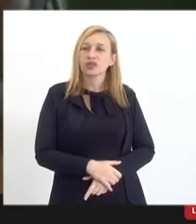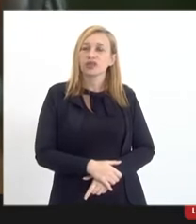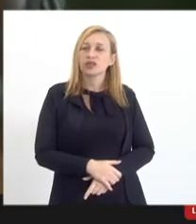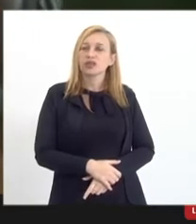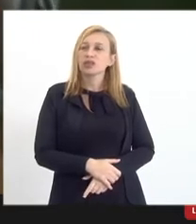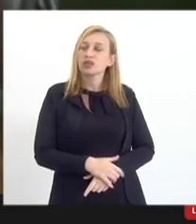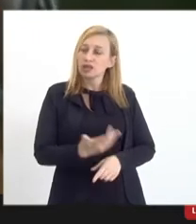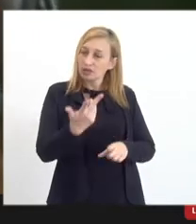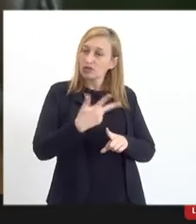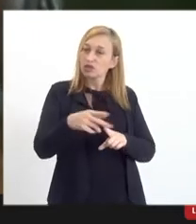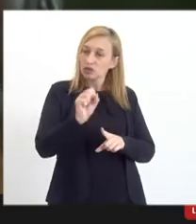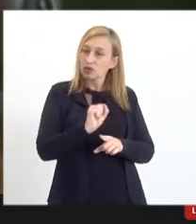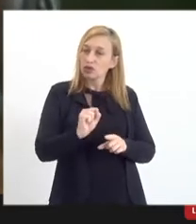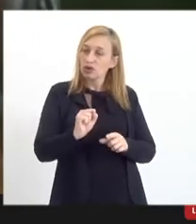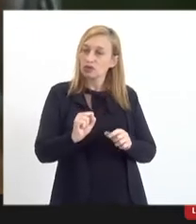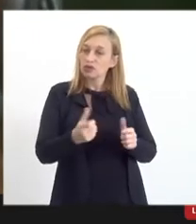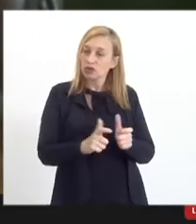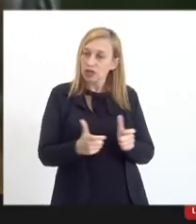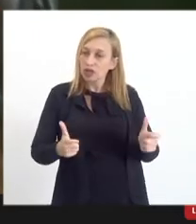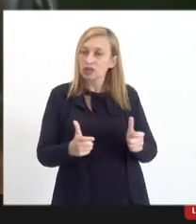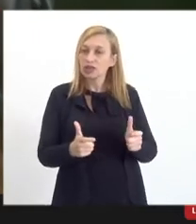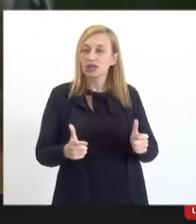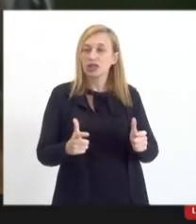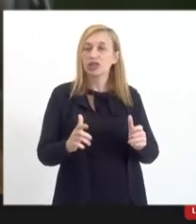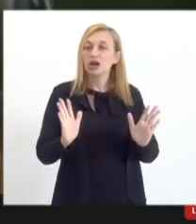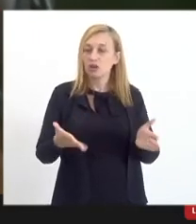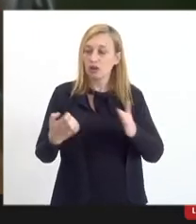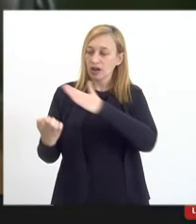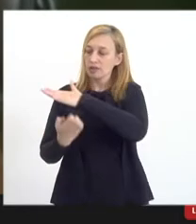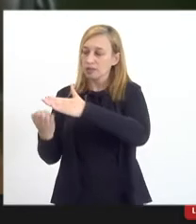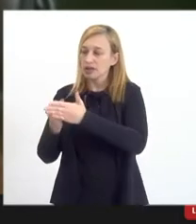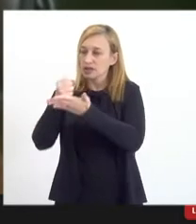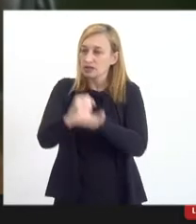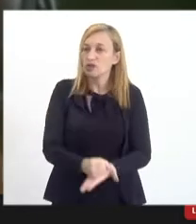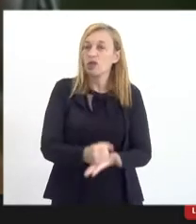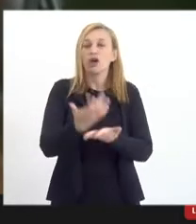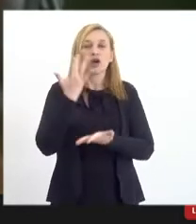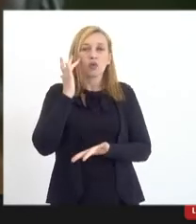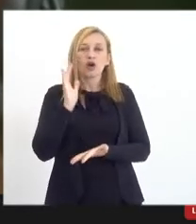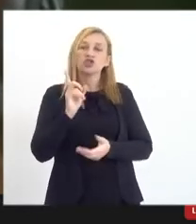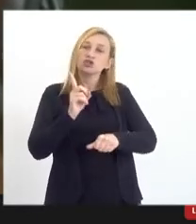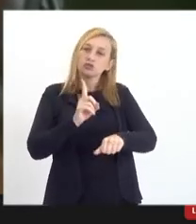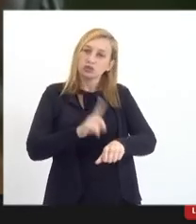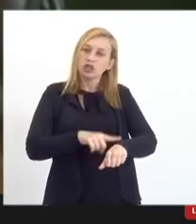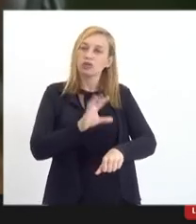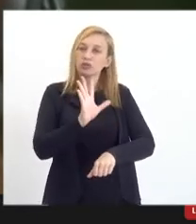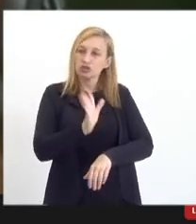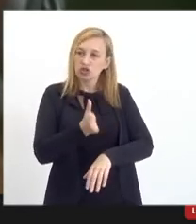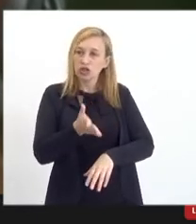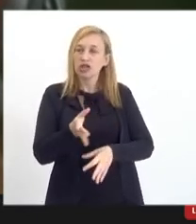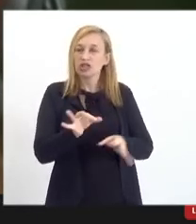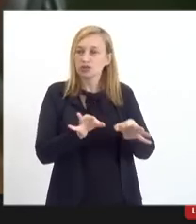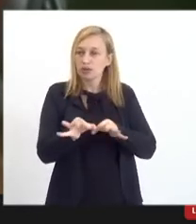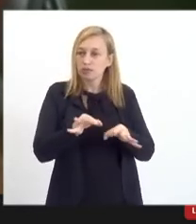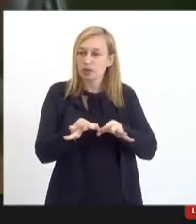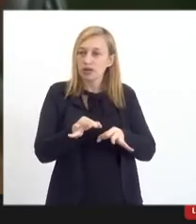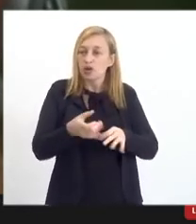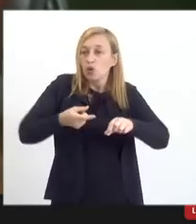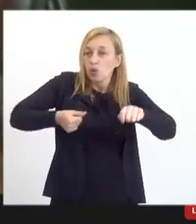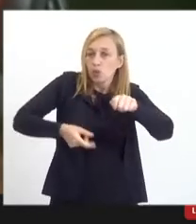-sucedida que a empresa se tornou o que se tornou. Então, eu acho que já está na hora também de a gente fazer isso com os